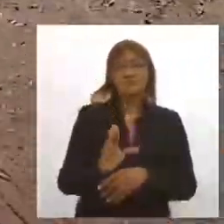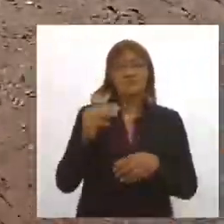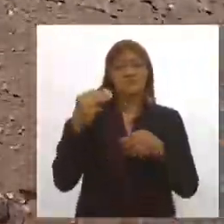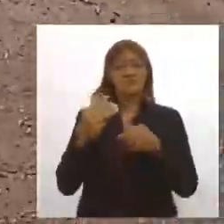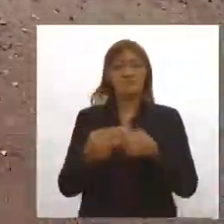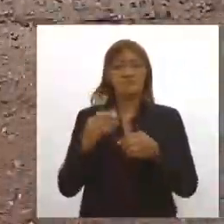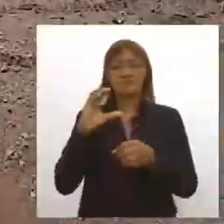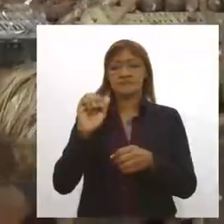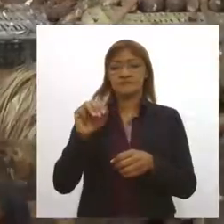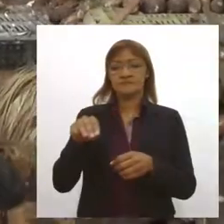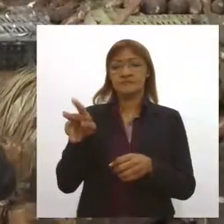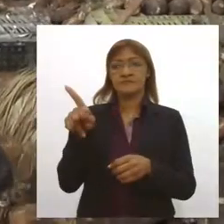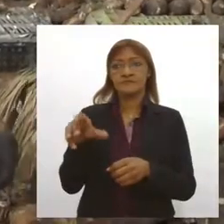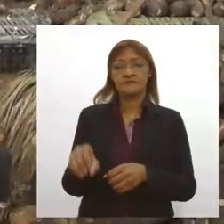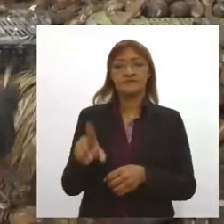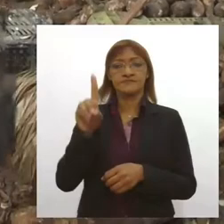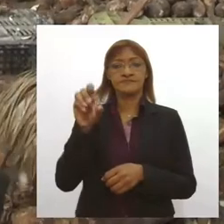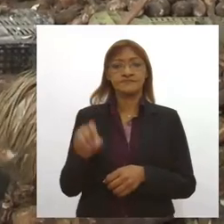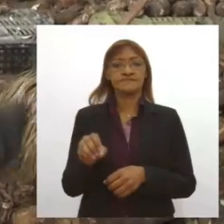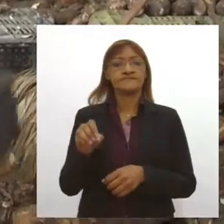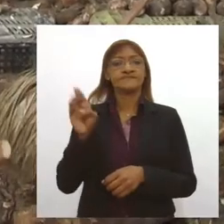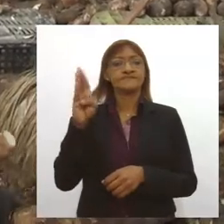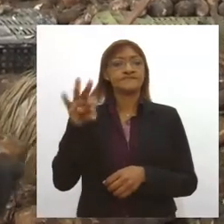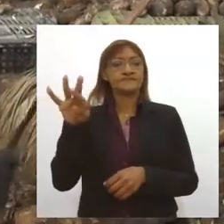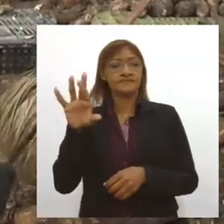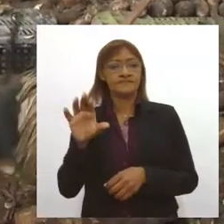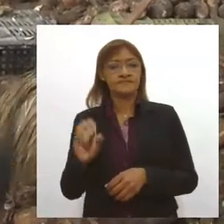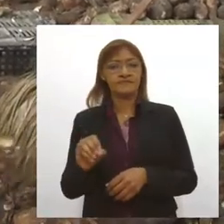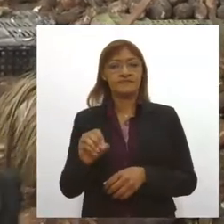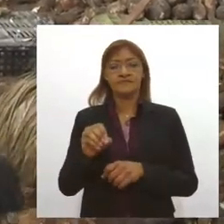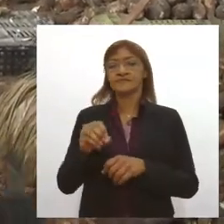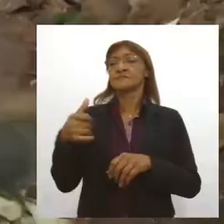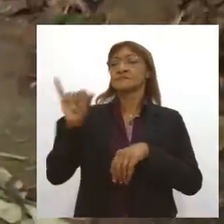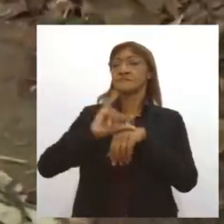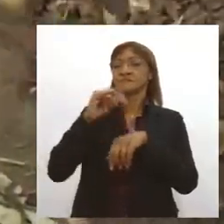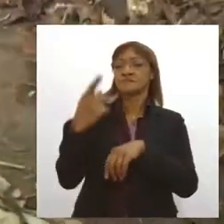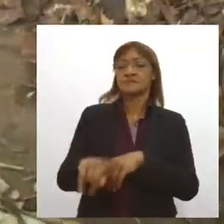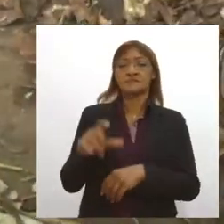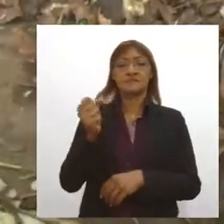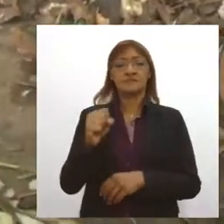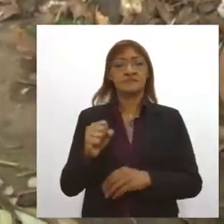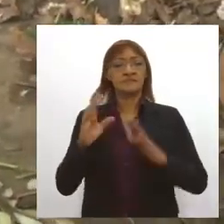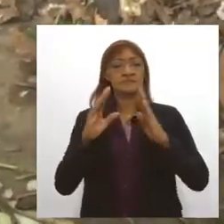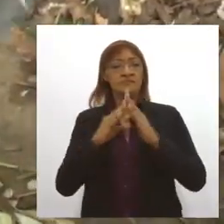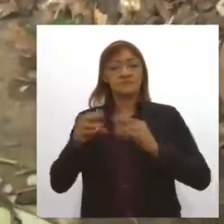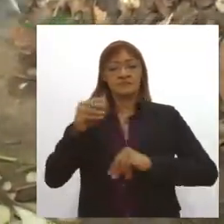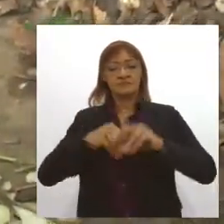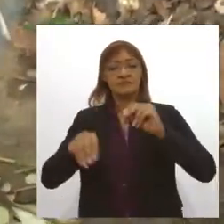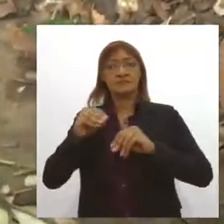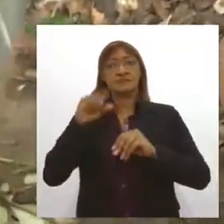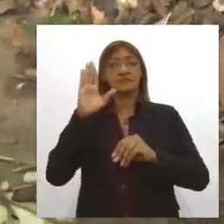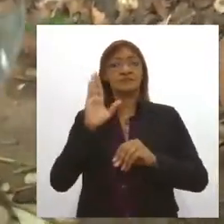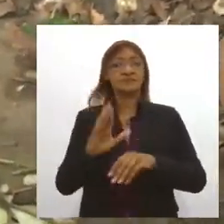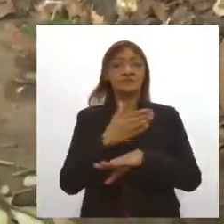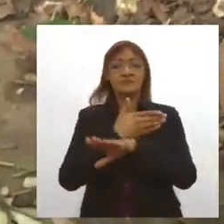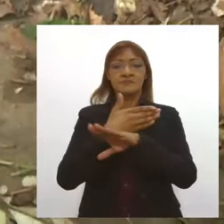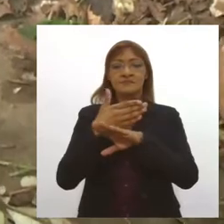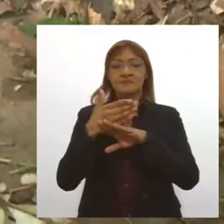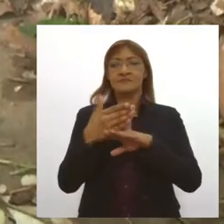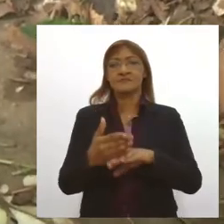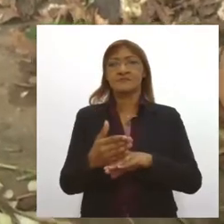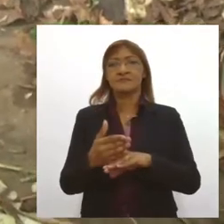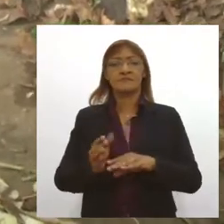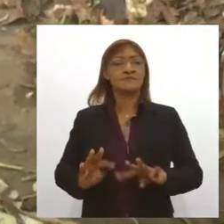65 quilômetros da capital sergipana onde a cultura das casas de farinha está presente em basicamente